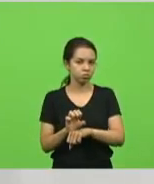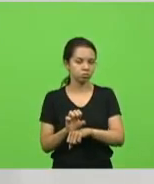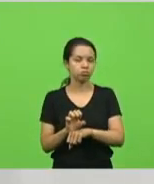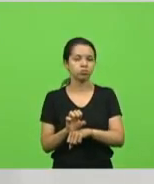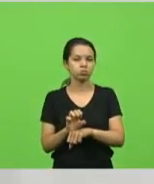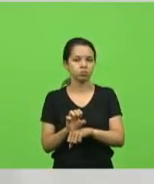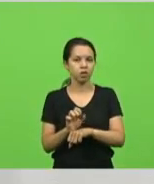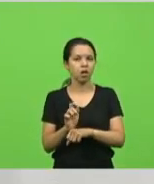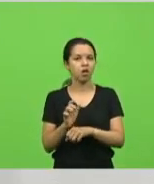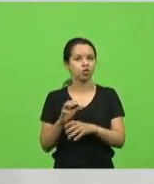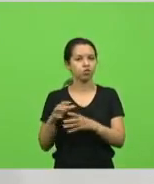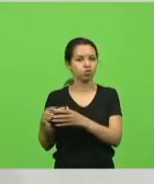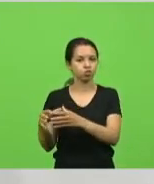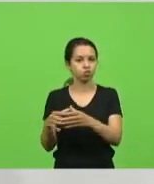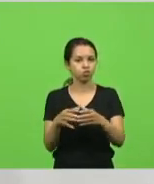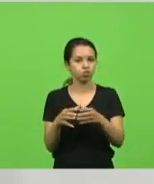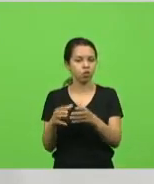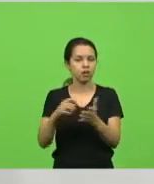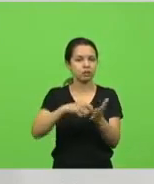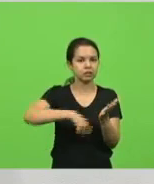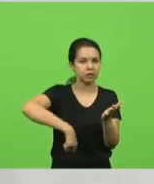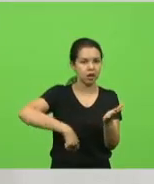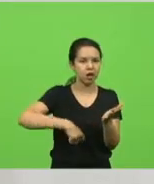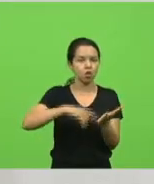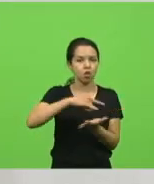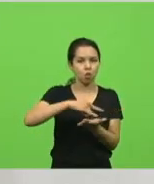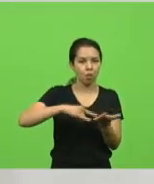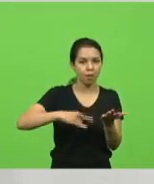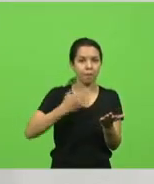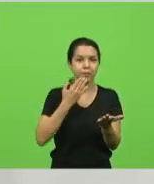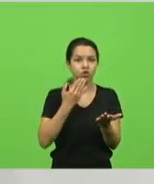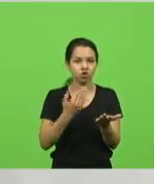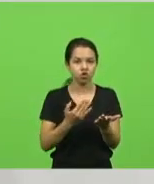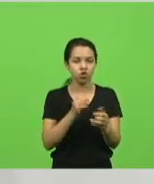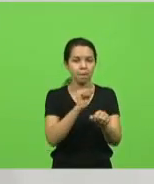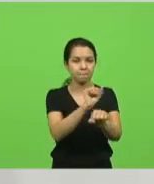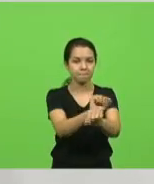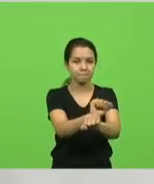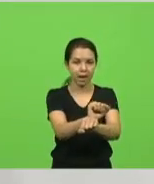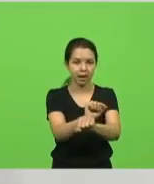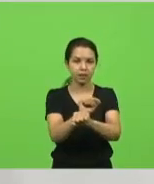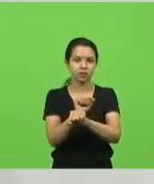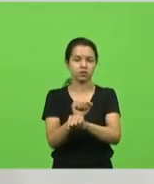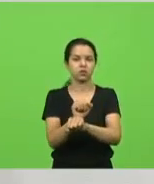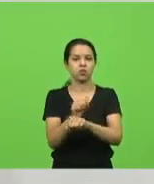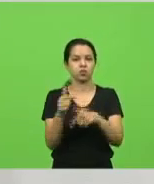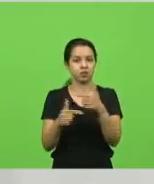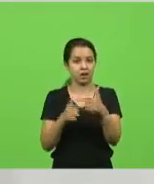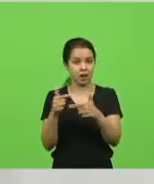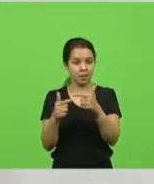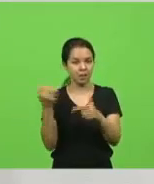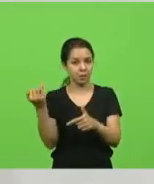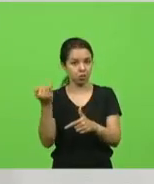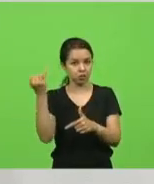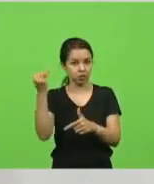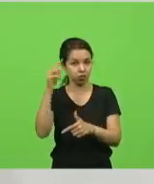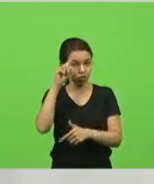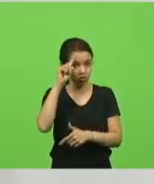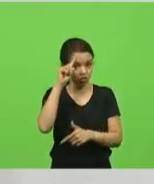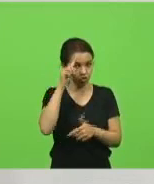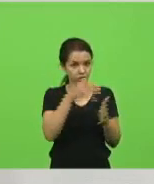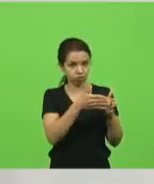assinaram um documento pedindo uma paralisação das atividades não essenciais pelos 14 dias. O documento trouxe desconforto ao centro